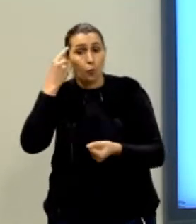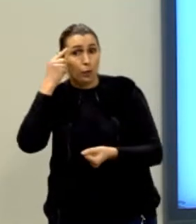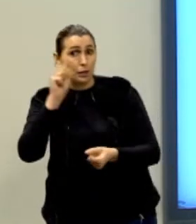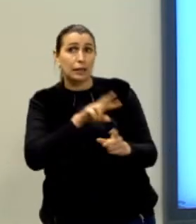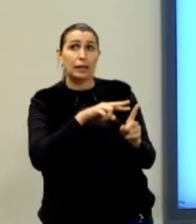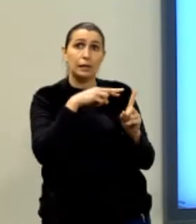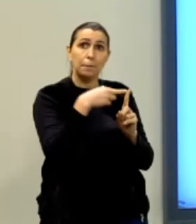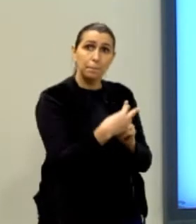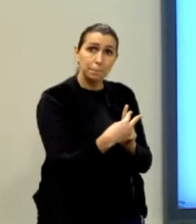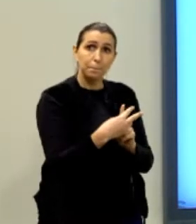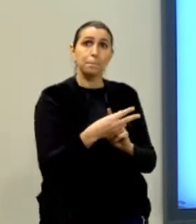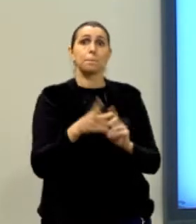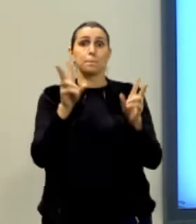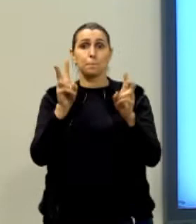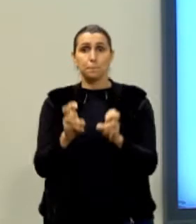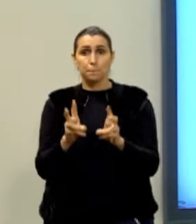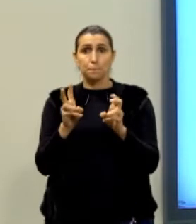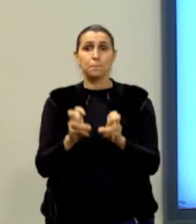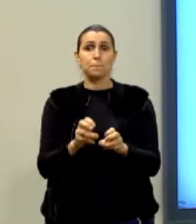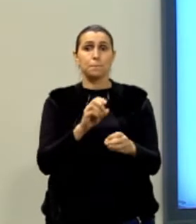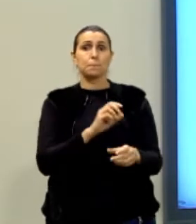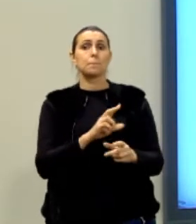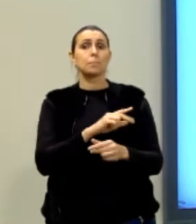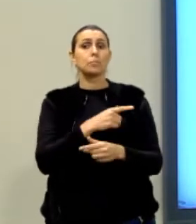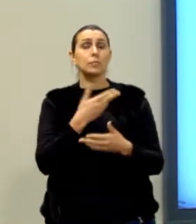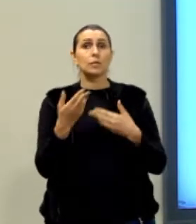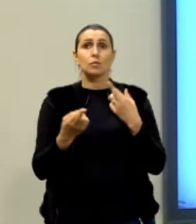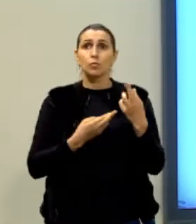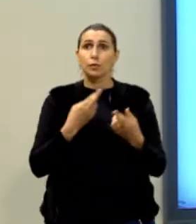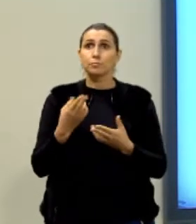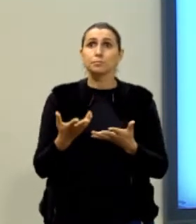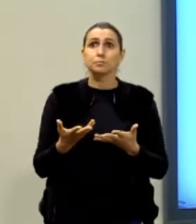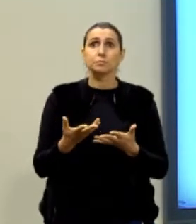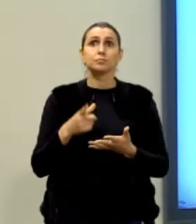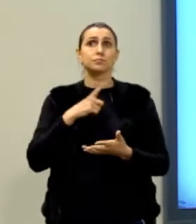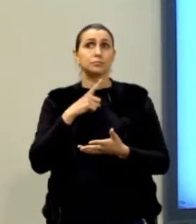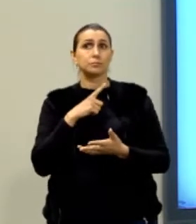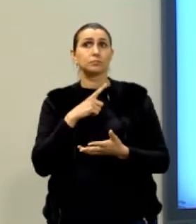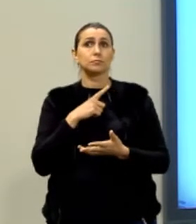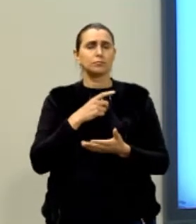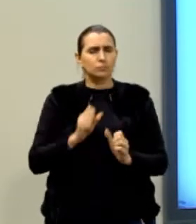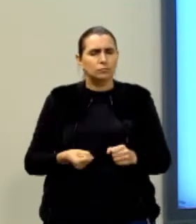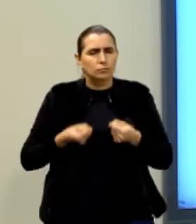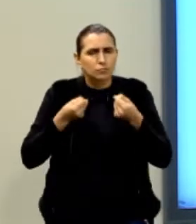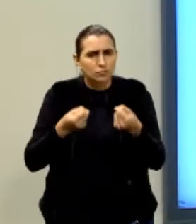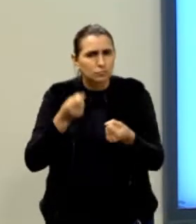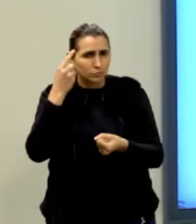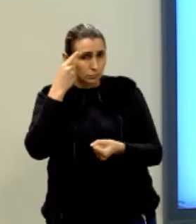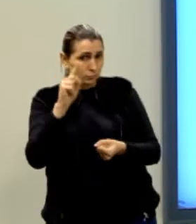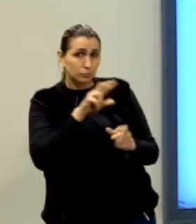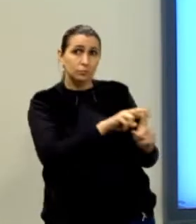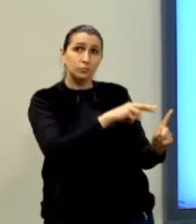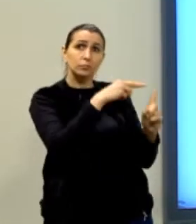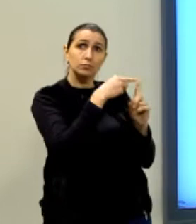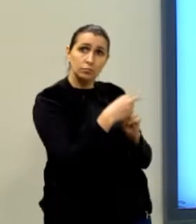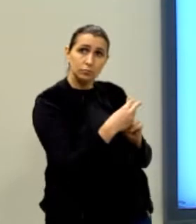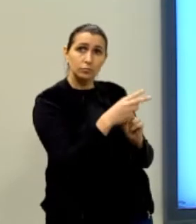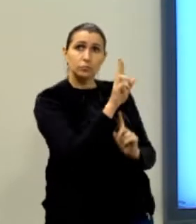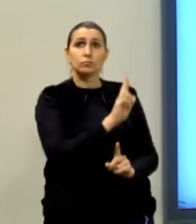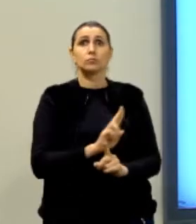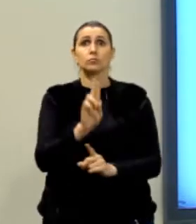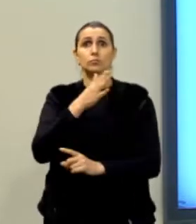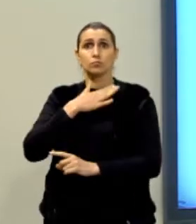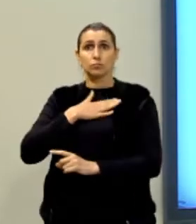vista sobre determinado assunto, ou seja, eu vou ter que defender esse ponto de vista através